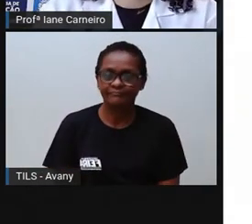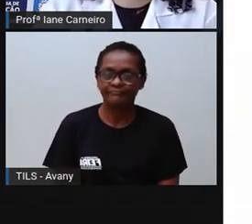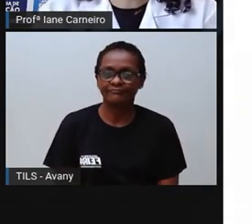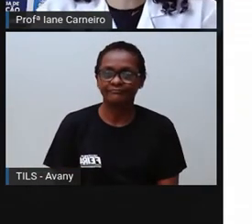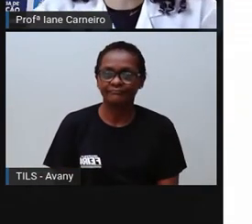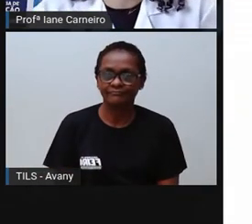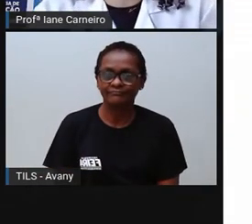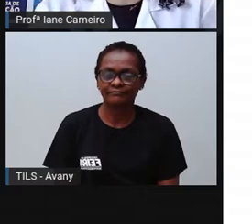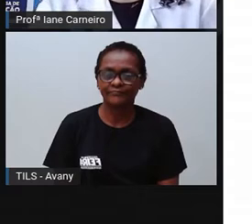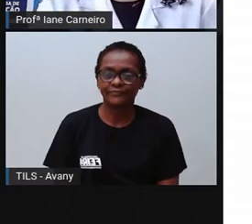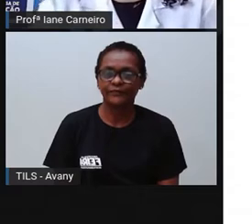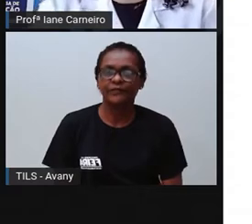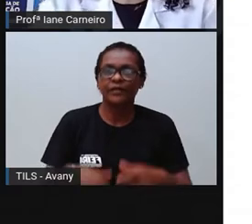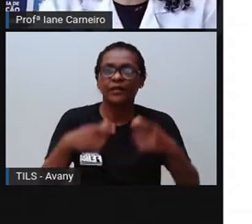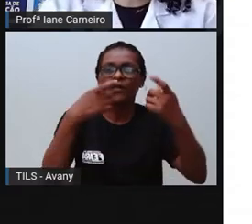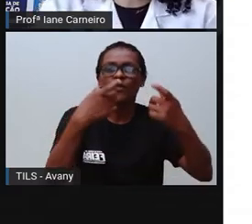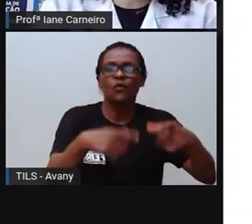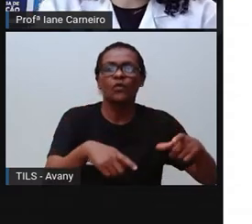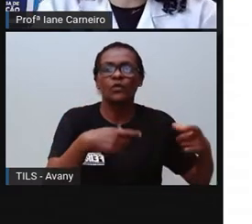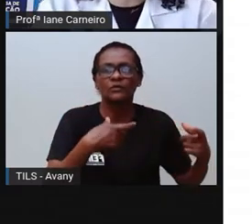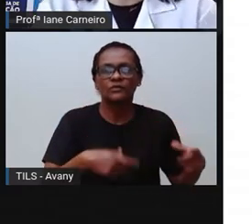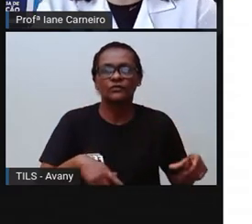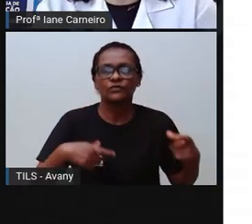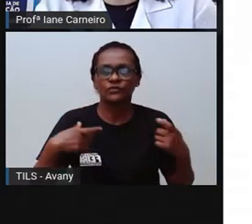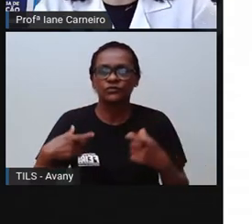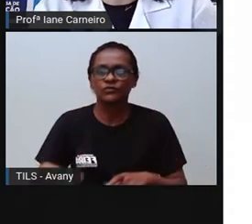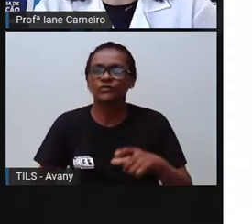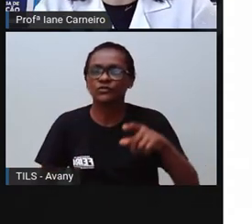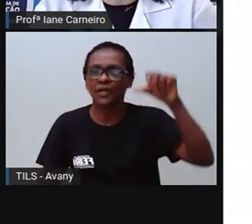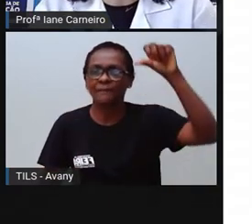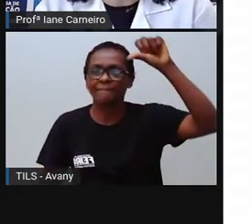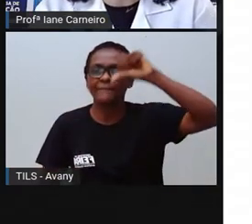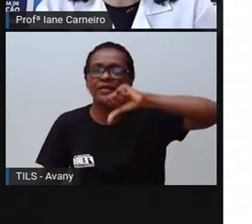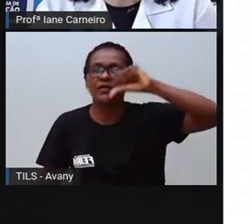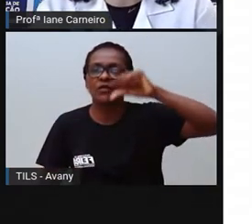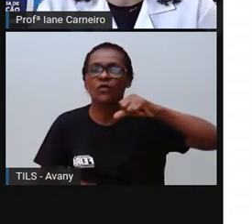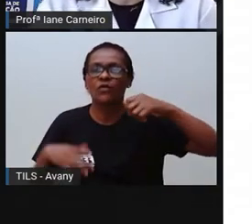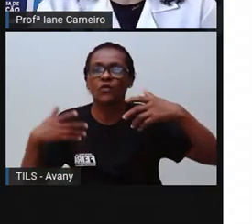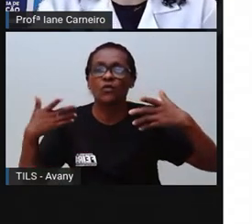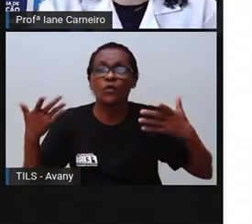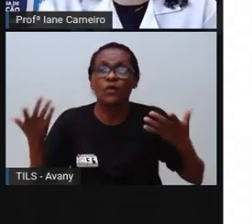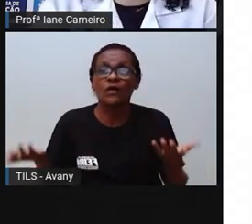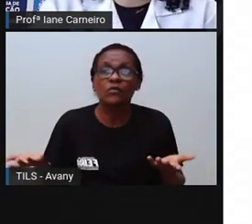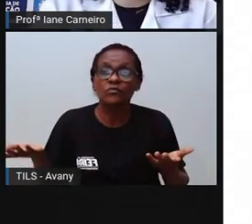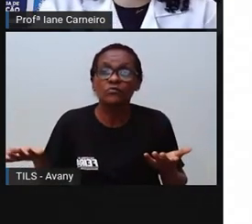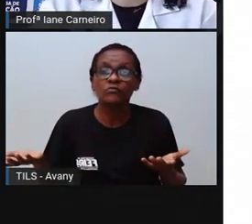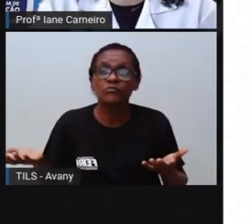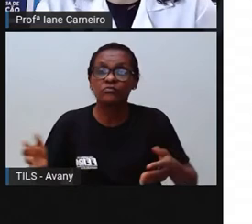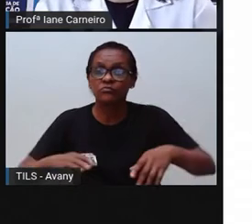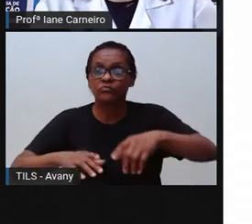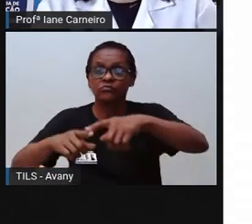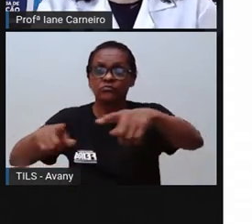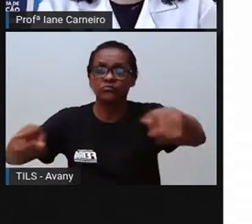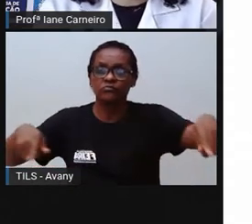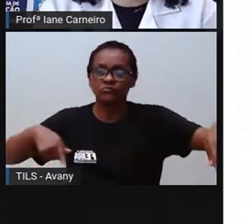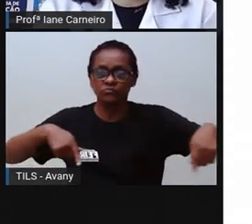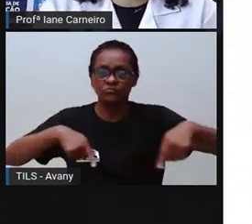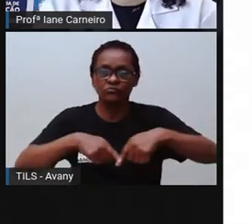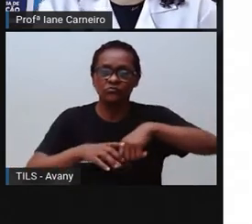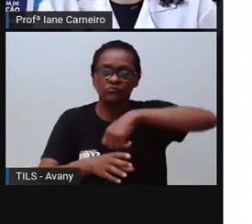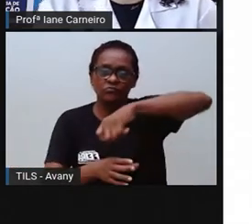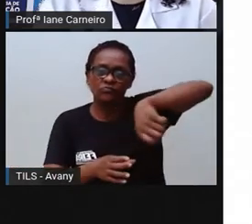Então, ó, os locais de mais risco e ocorrência de acidente são a cozinha, o